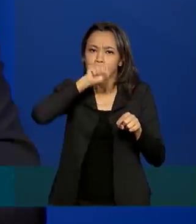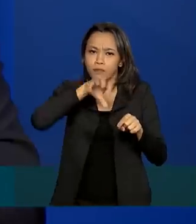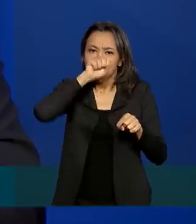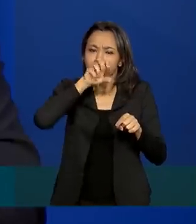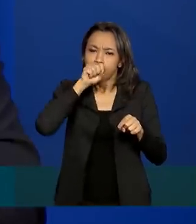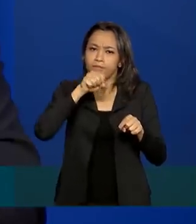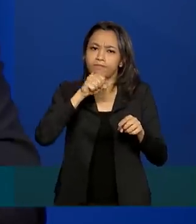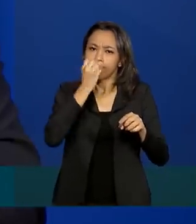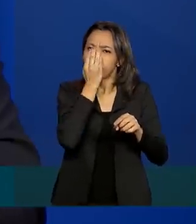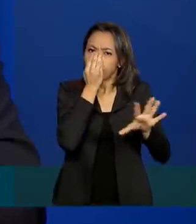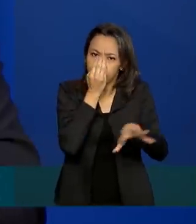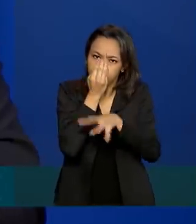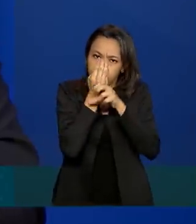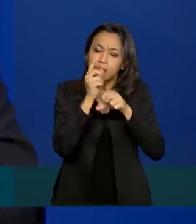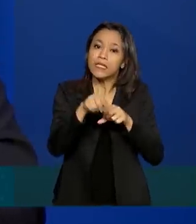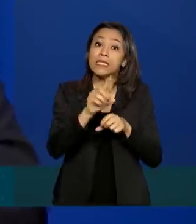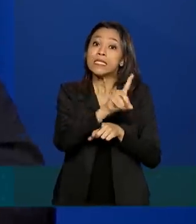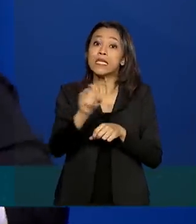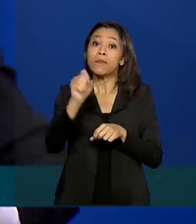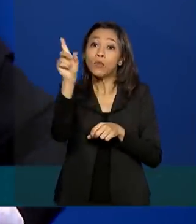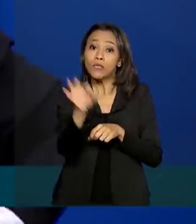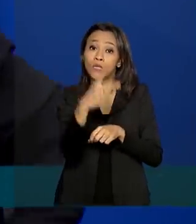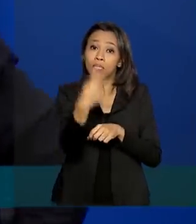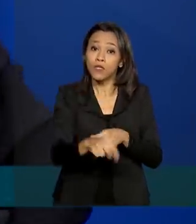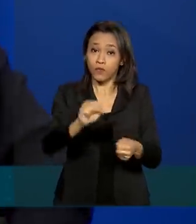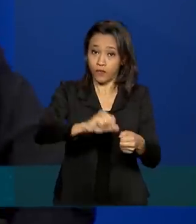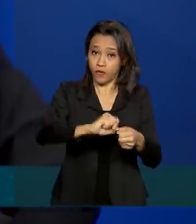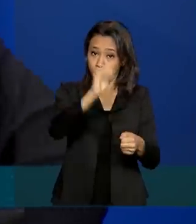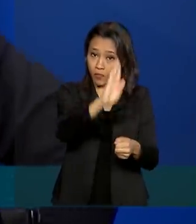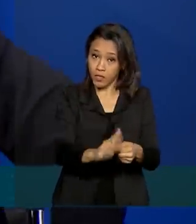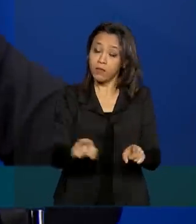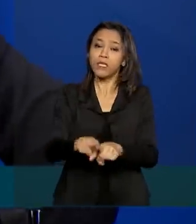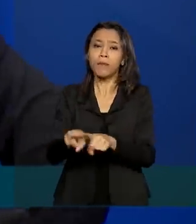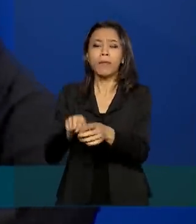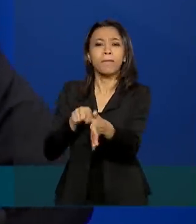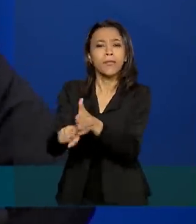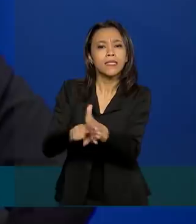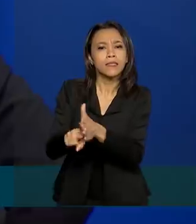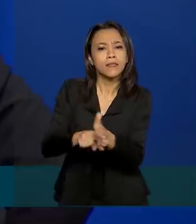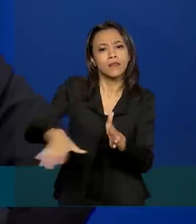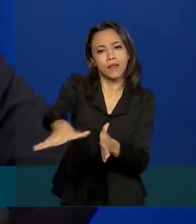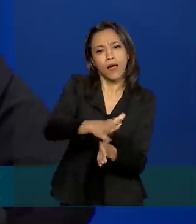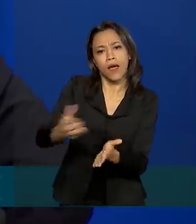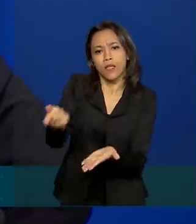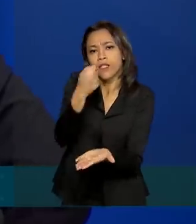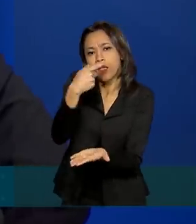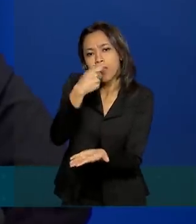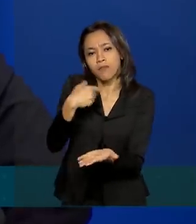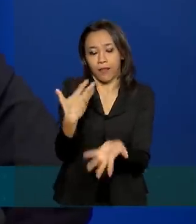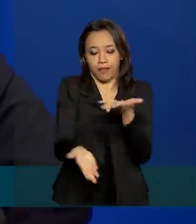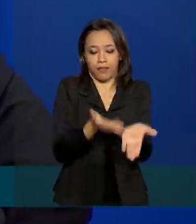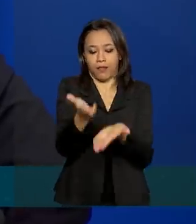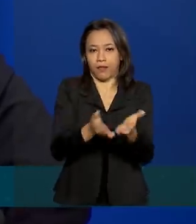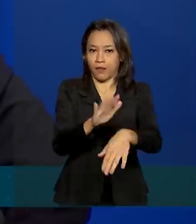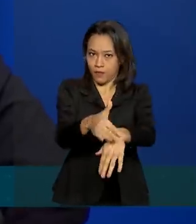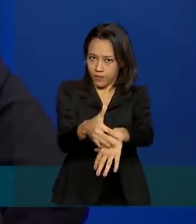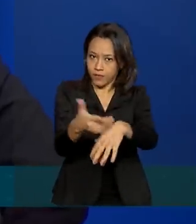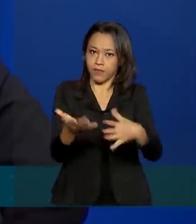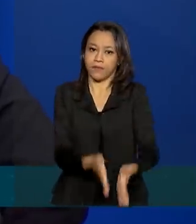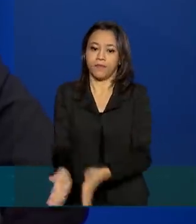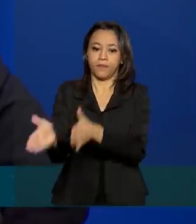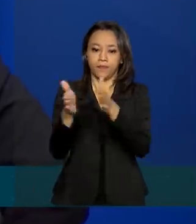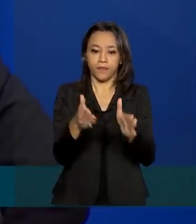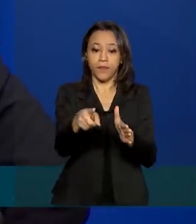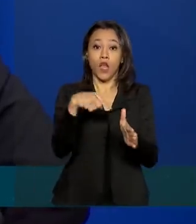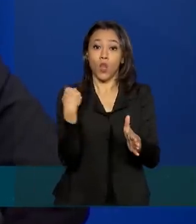% nacional e a continuidade das pesquisas com medicamentos para tratar a Covid-19. Nós continuamos com